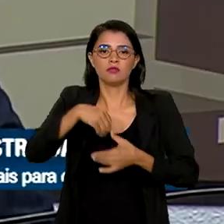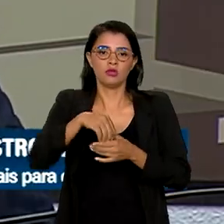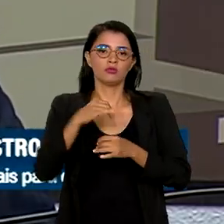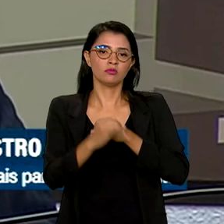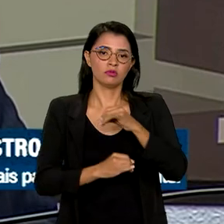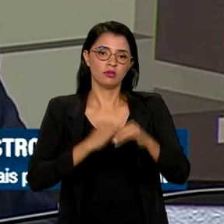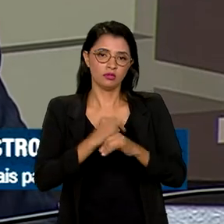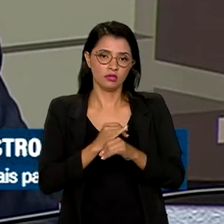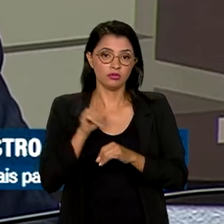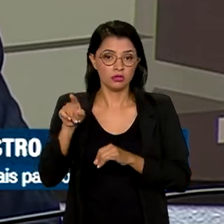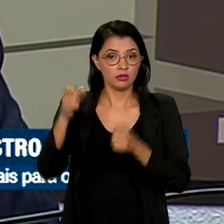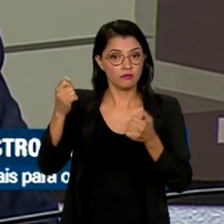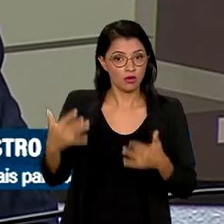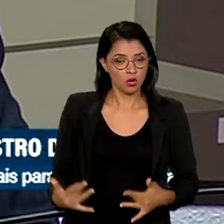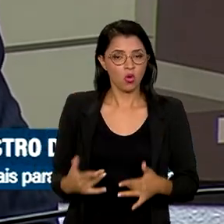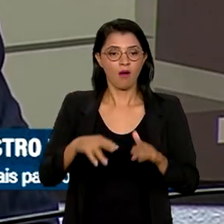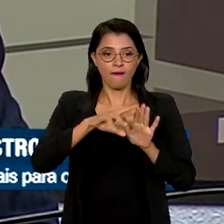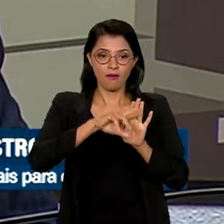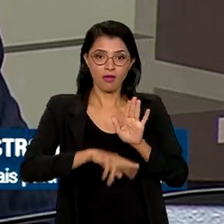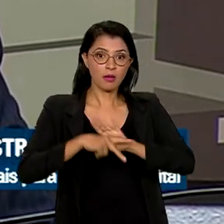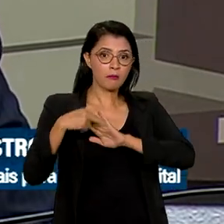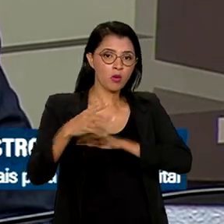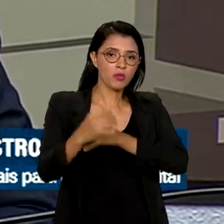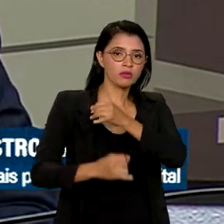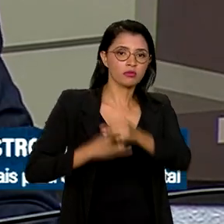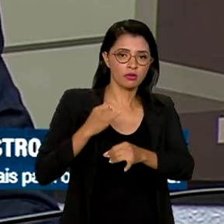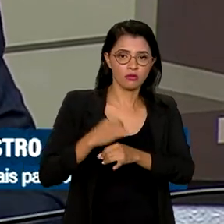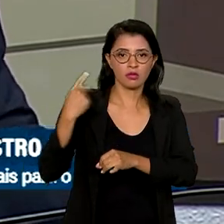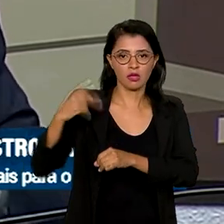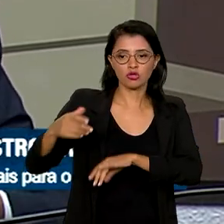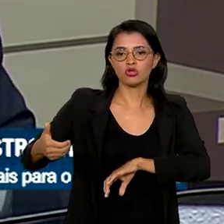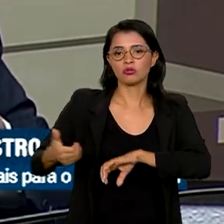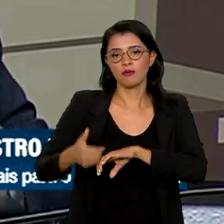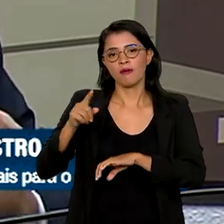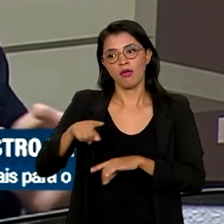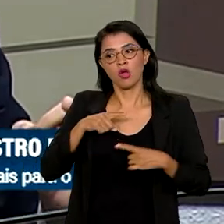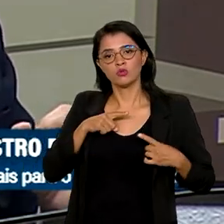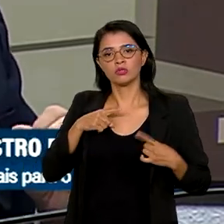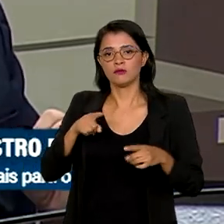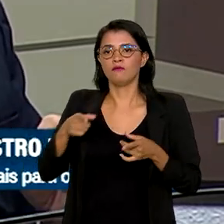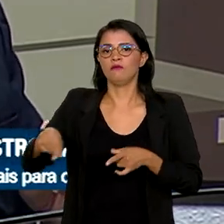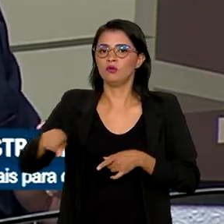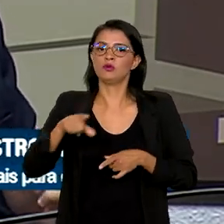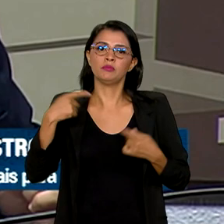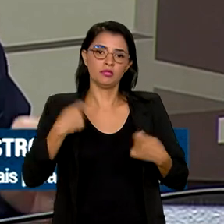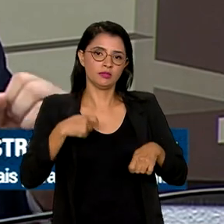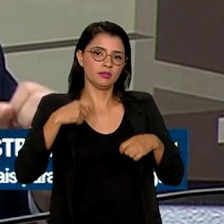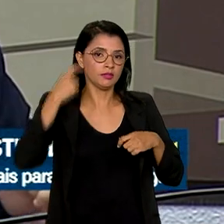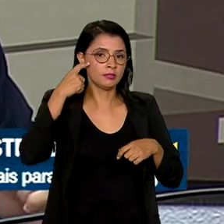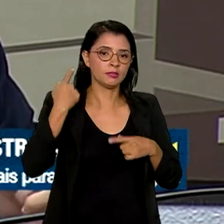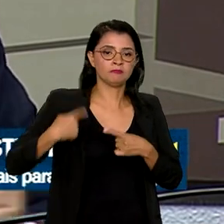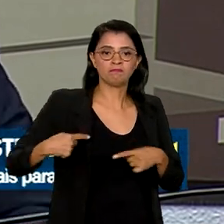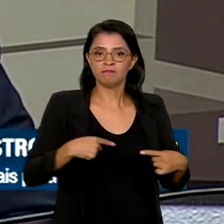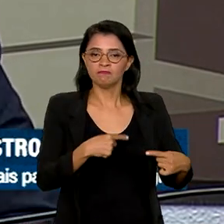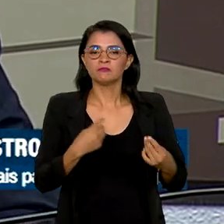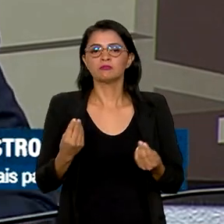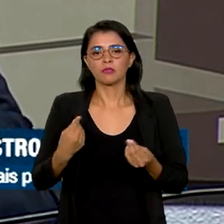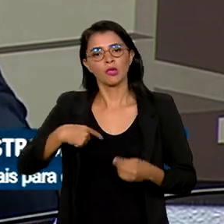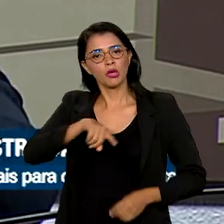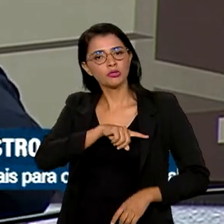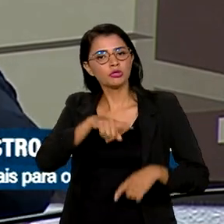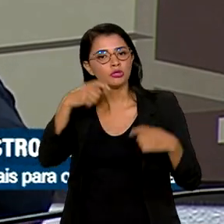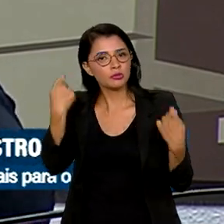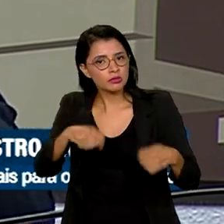Ele considerou a regulação da internet por parte do Congresso um desafio inevitável. Nós precisamos, líder